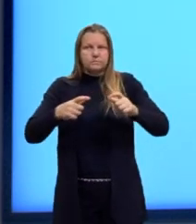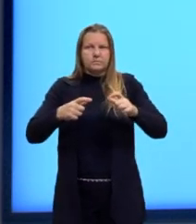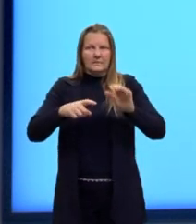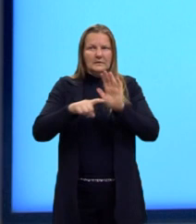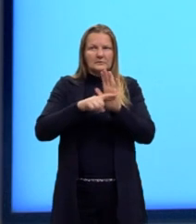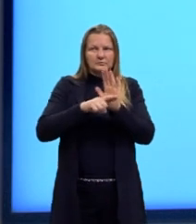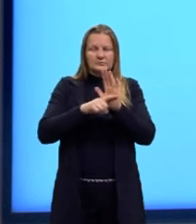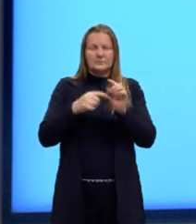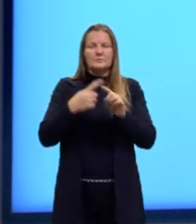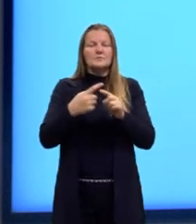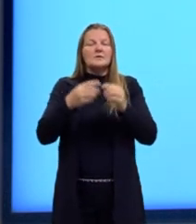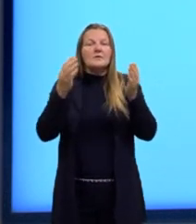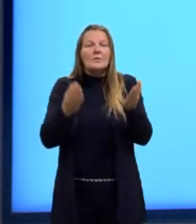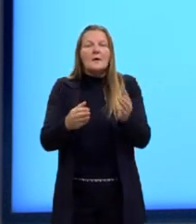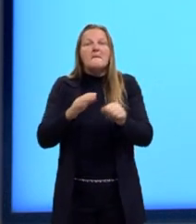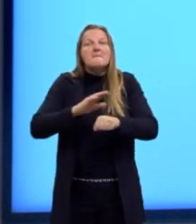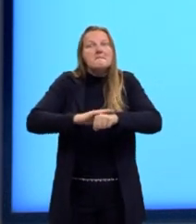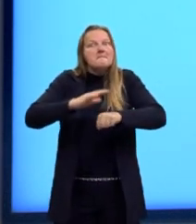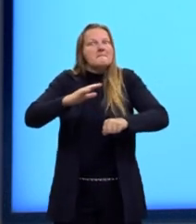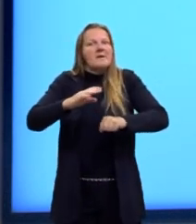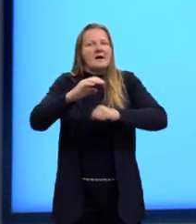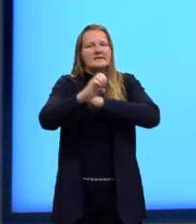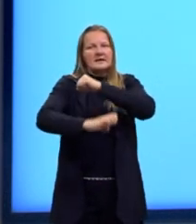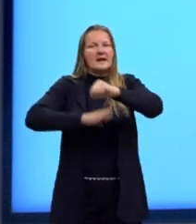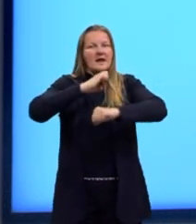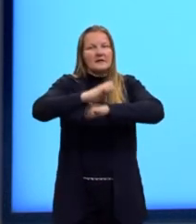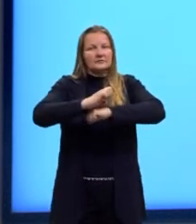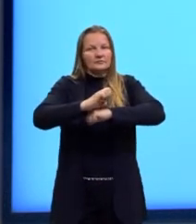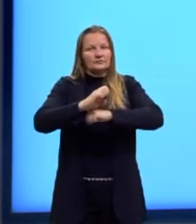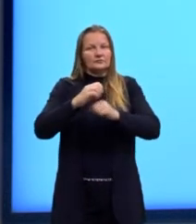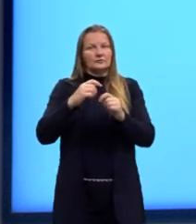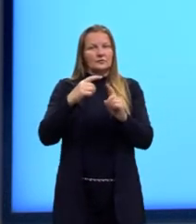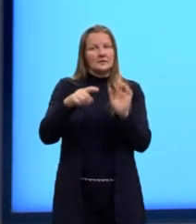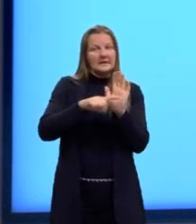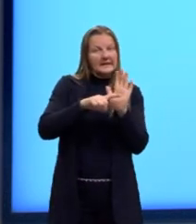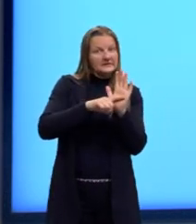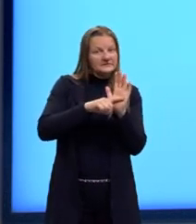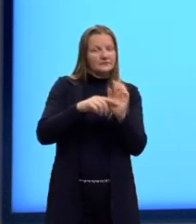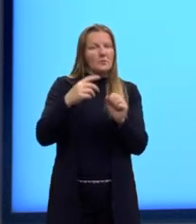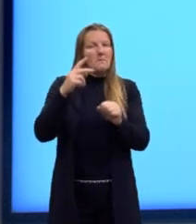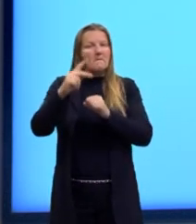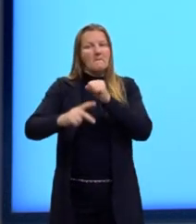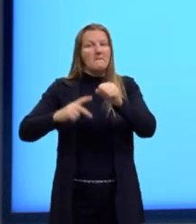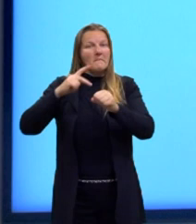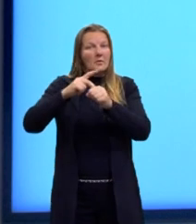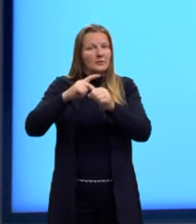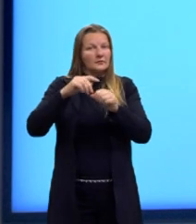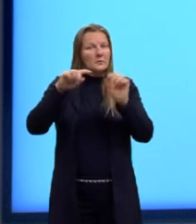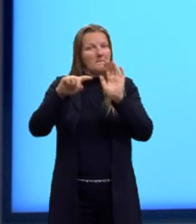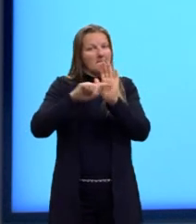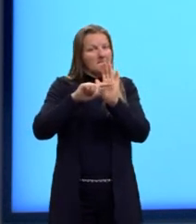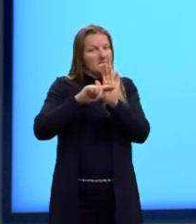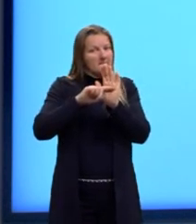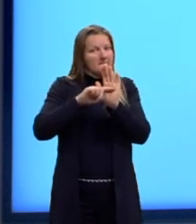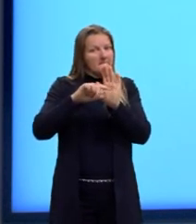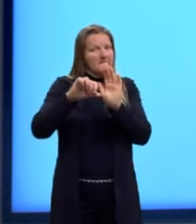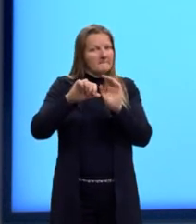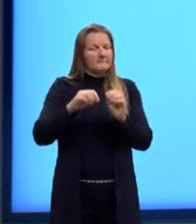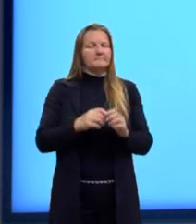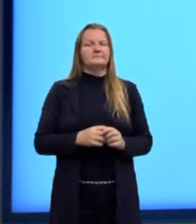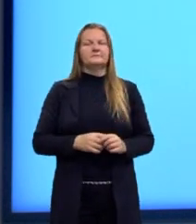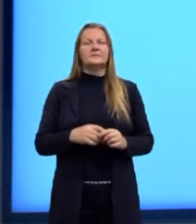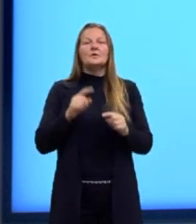porque agora, então, ele tem mais elétrons do que prótons, né? Do que cargas positivas, certo? Então, era assim que